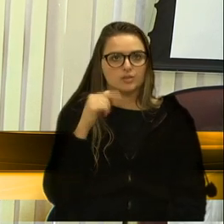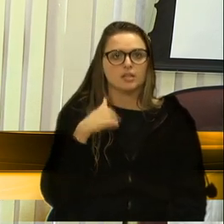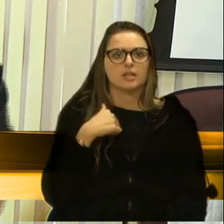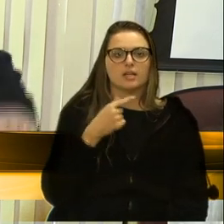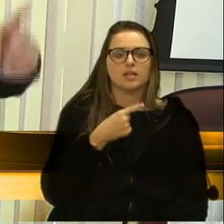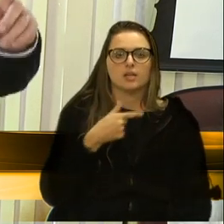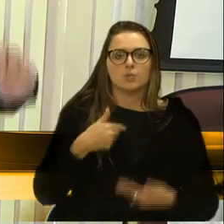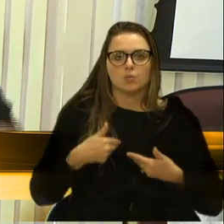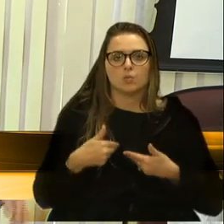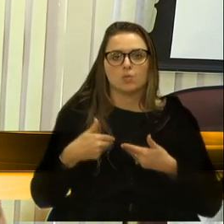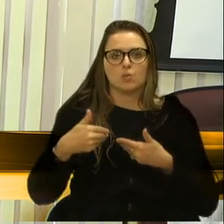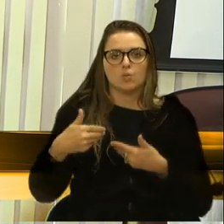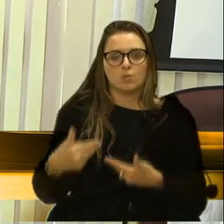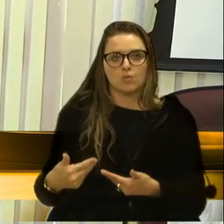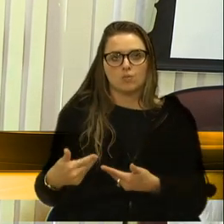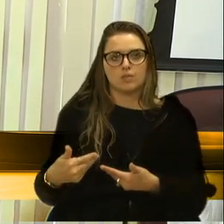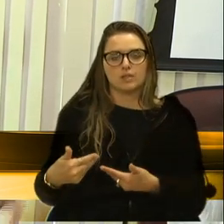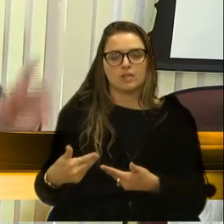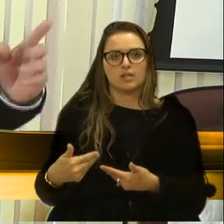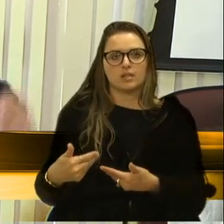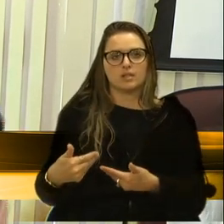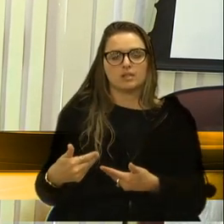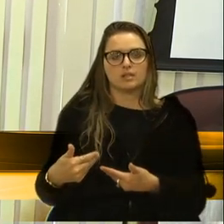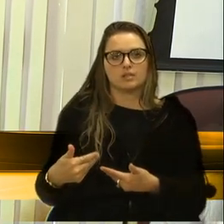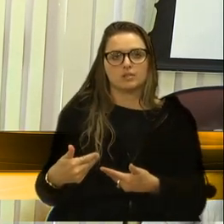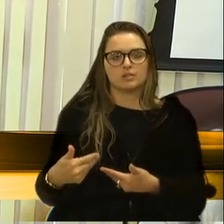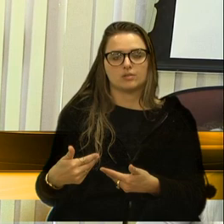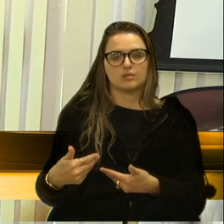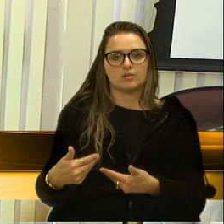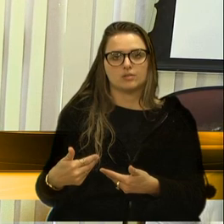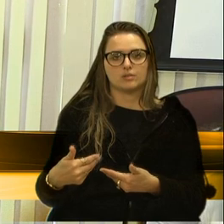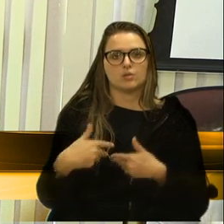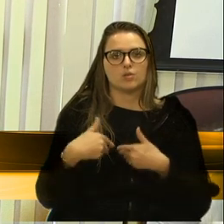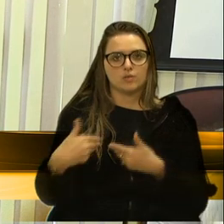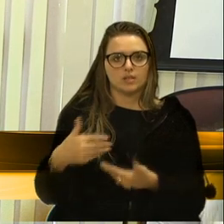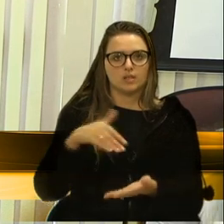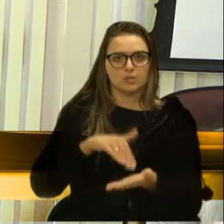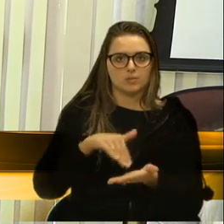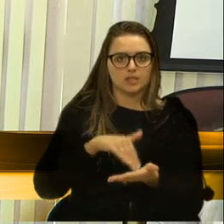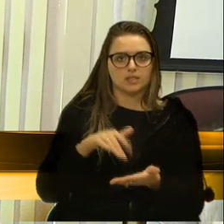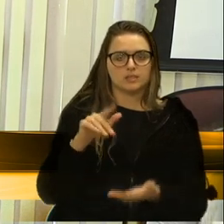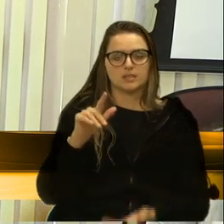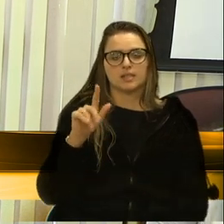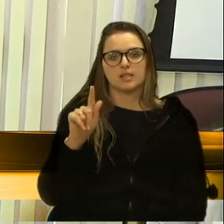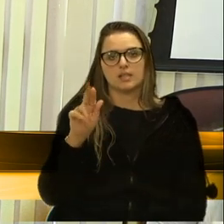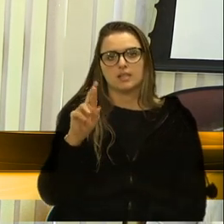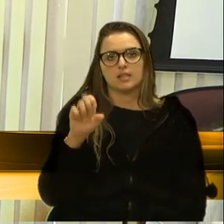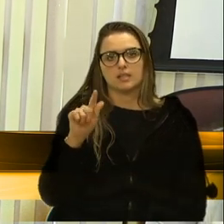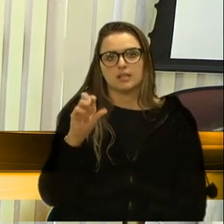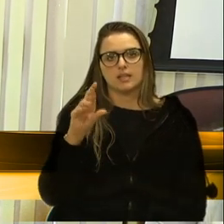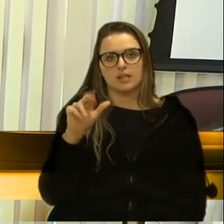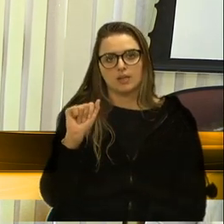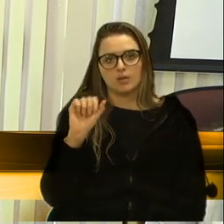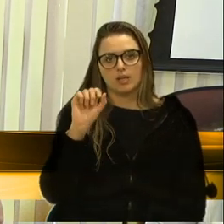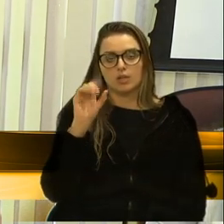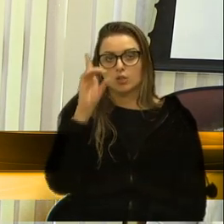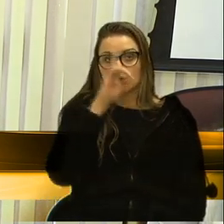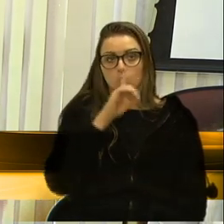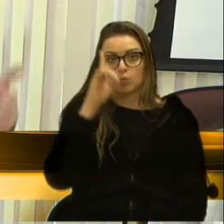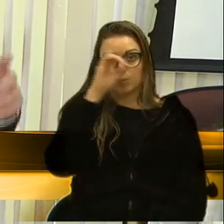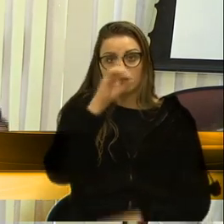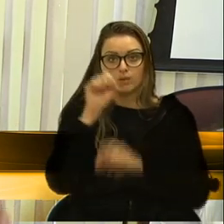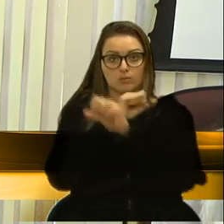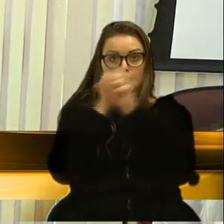convidado pela secretária de gabinete, Grégora, para domingo de manhã, 8h30,